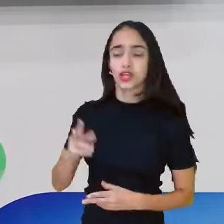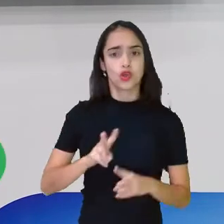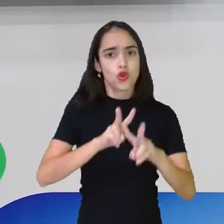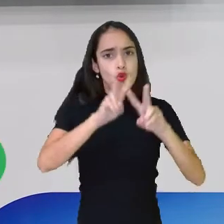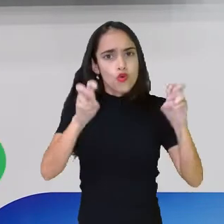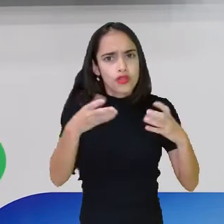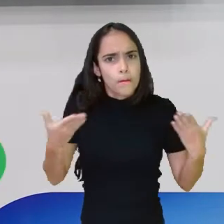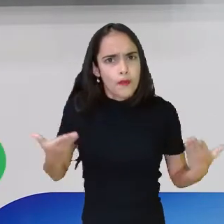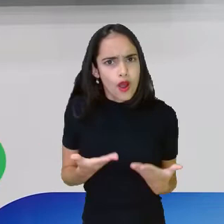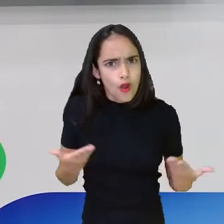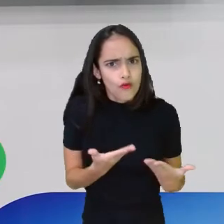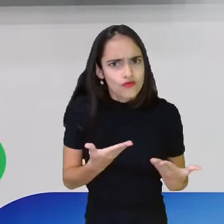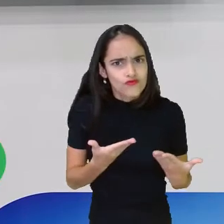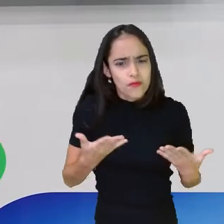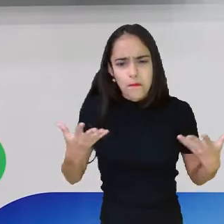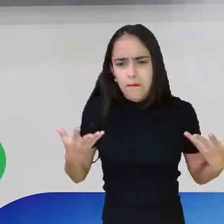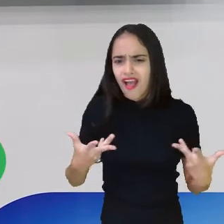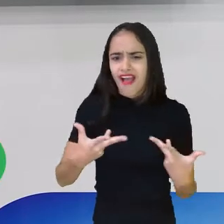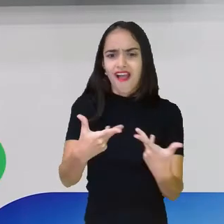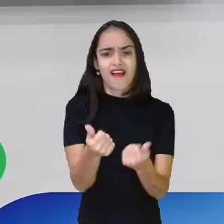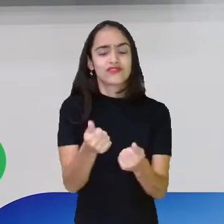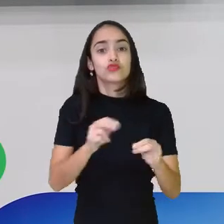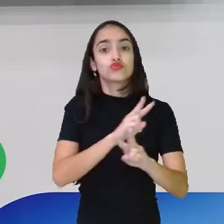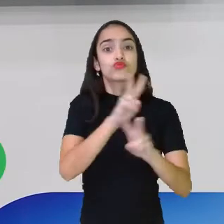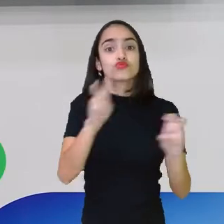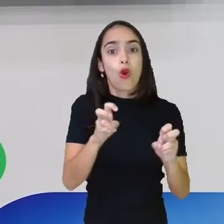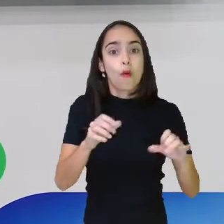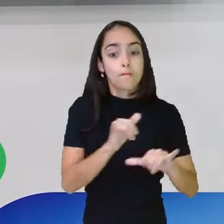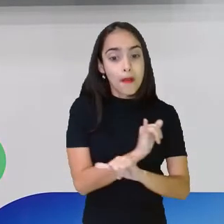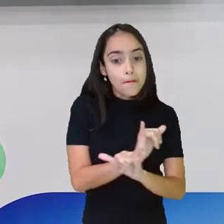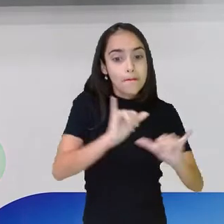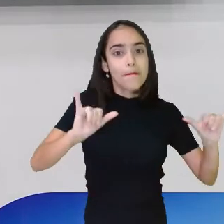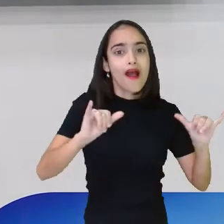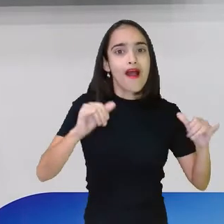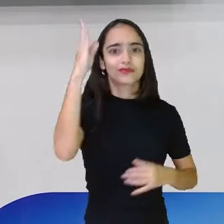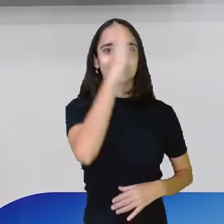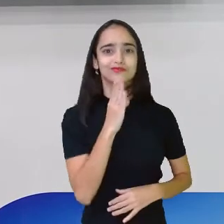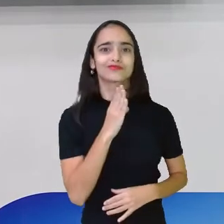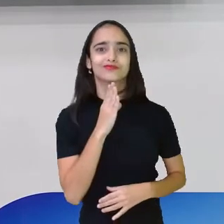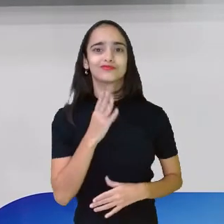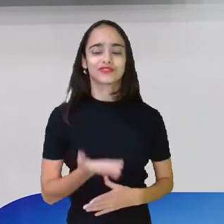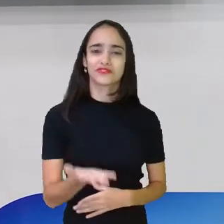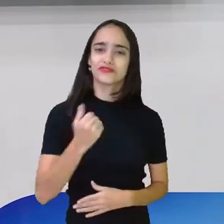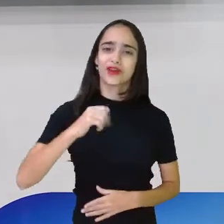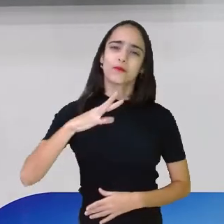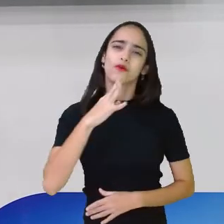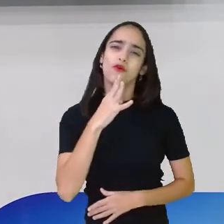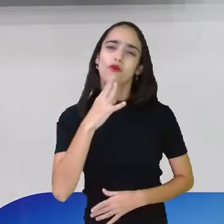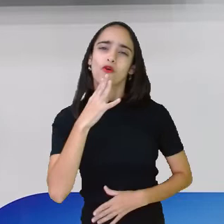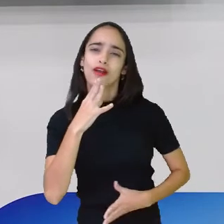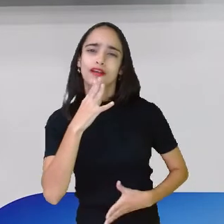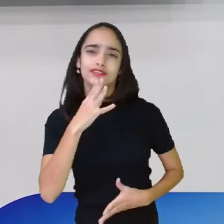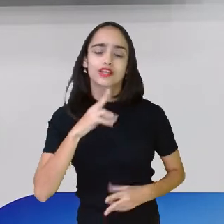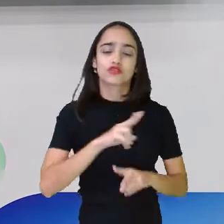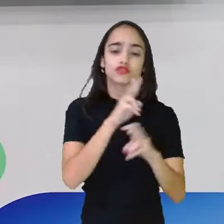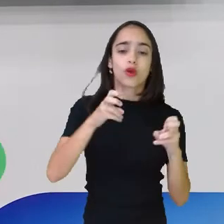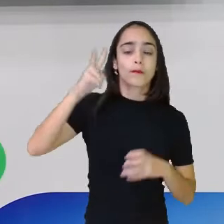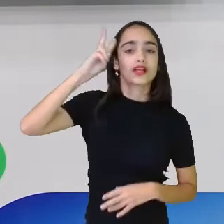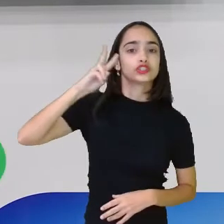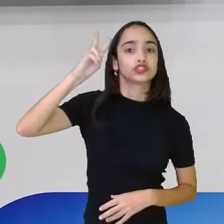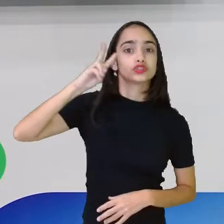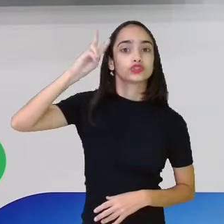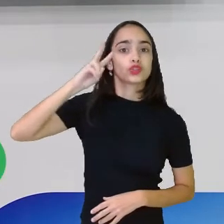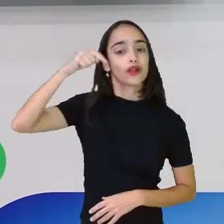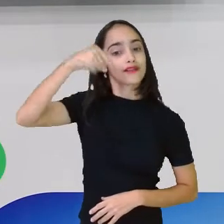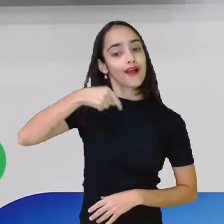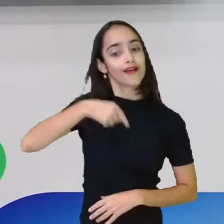primoroso! Proclamação da República. Vamos conhecer um pouquinho sobre a história do nosso país. E aqui